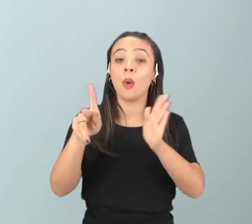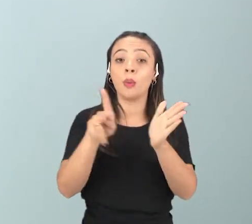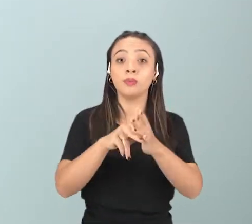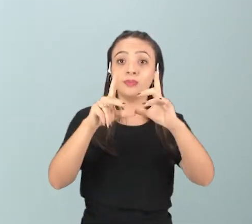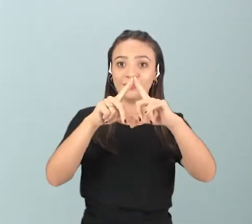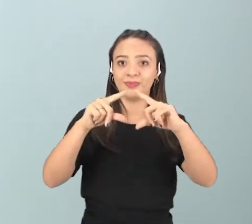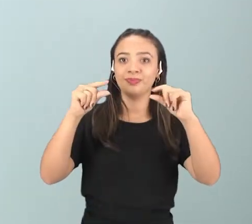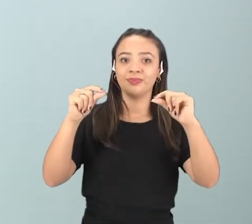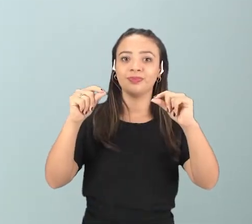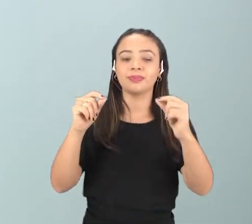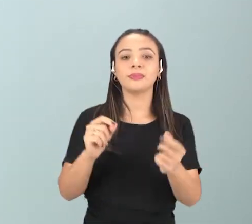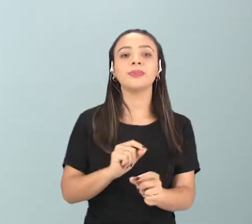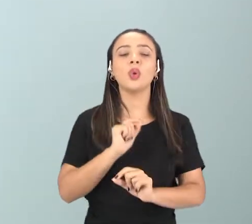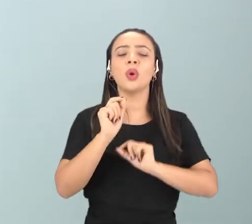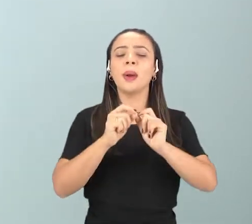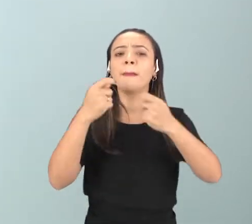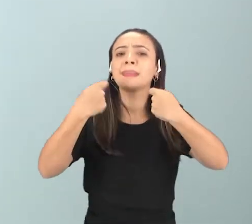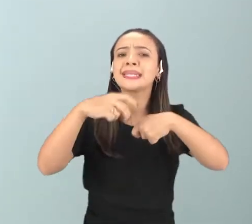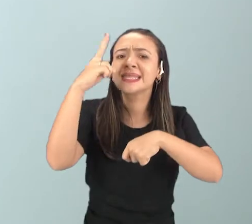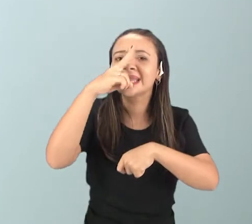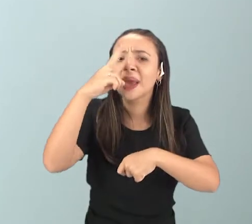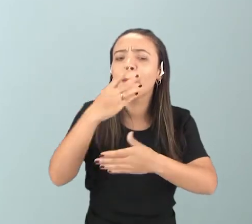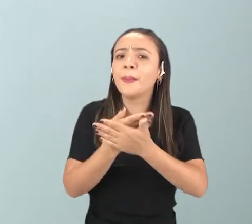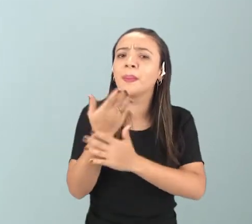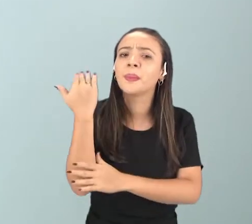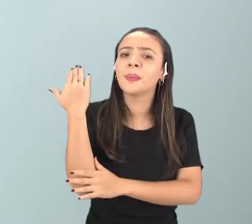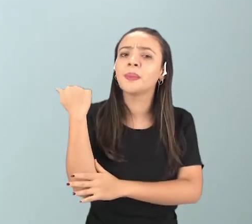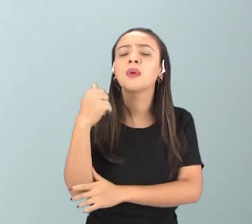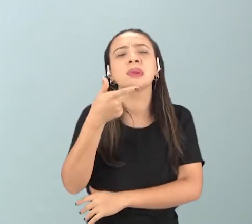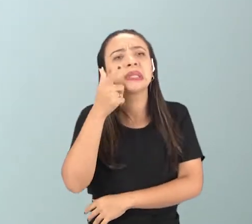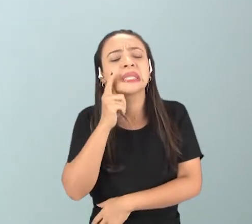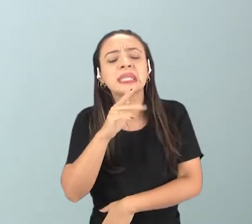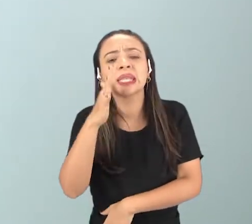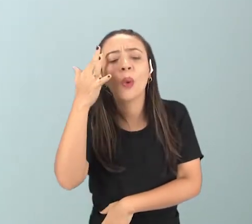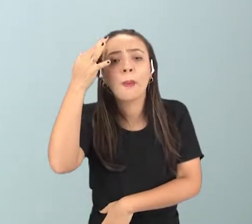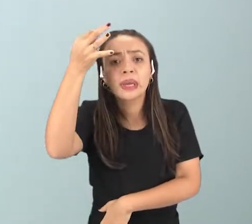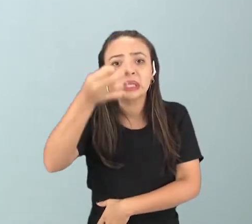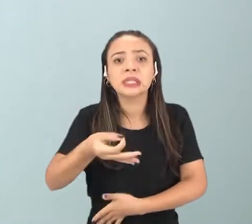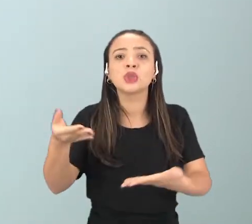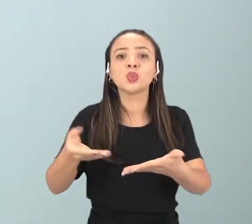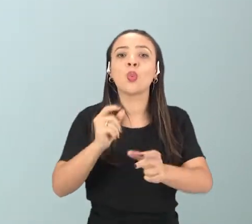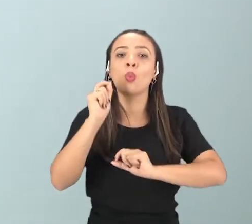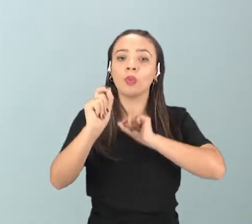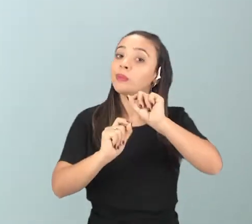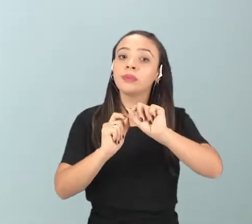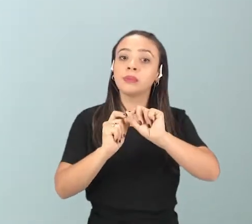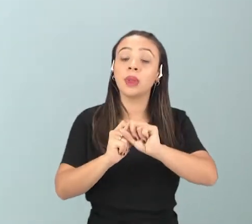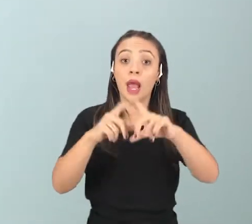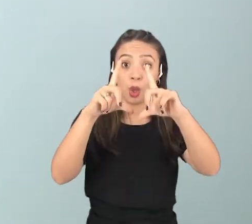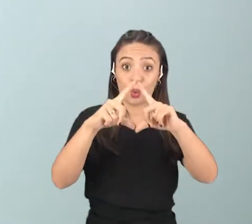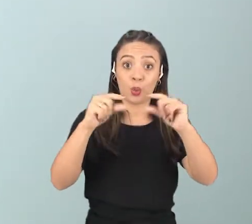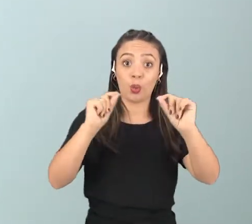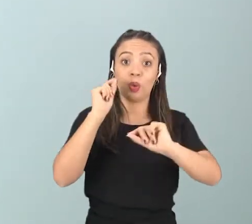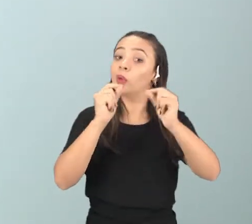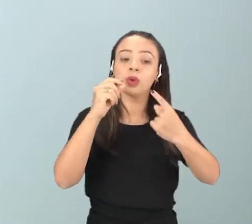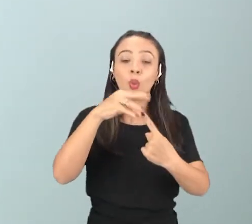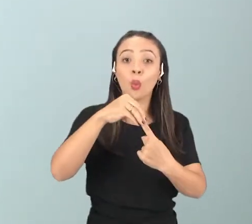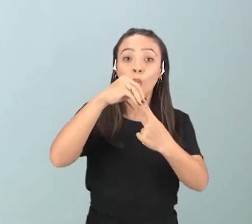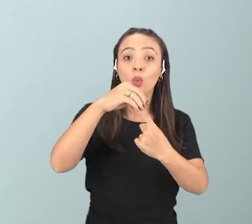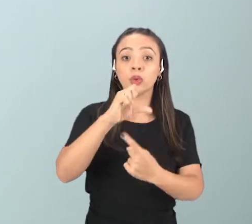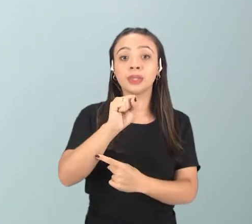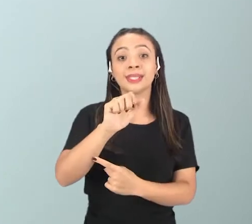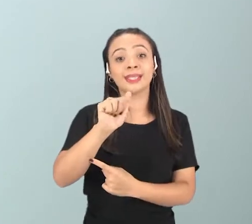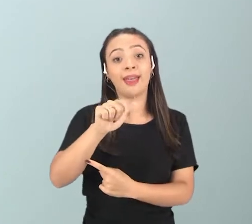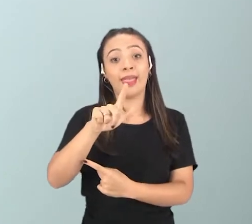a Lua. O que eu tenho que lembrar de importante da aula passada para que eu possa entender o conteúdo de hoje? Vamos lá. A Lua é o único satélite